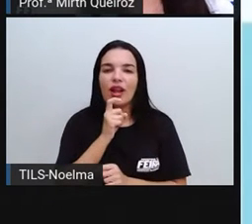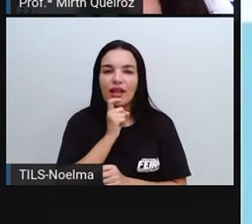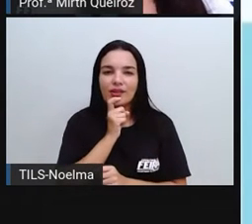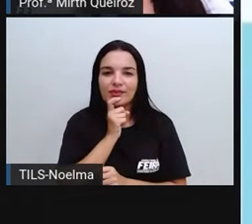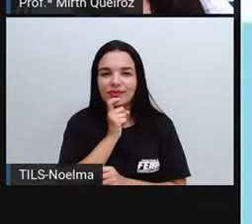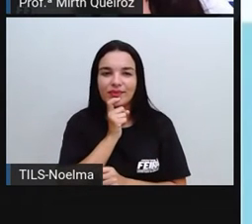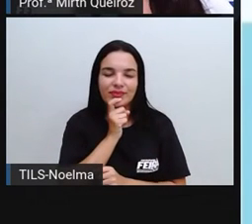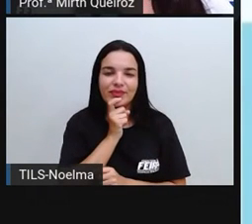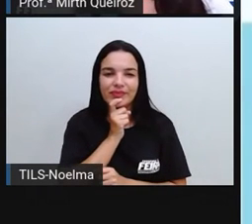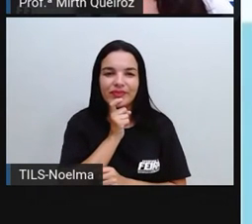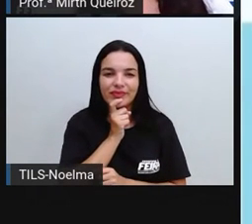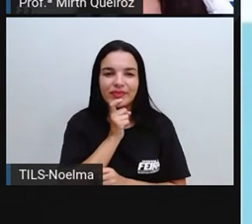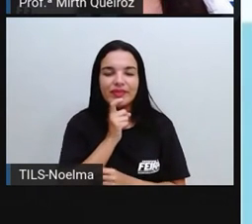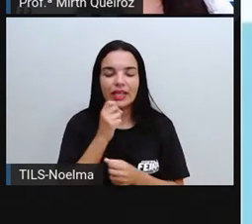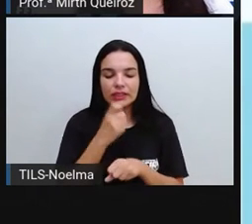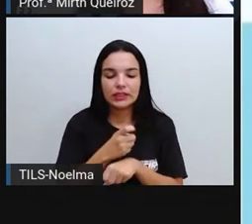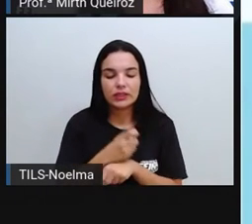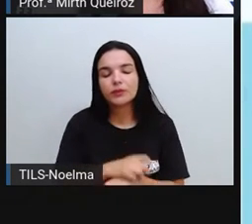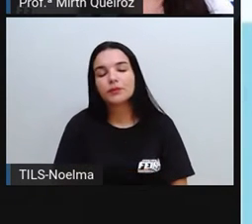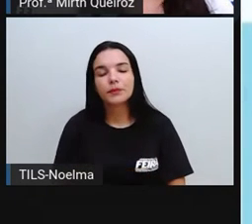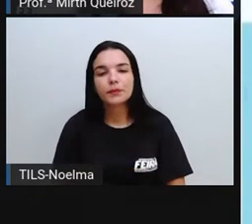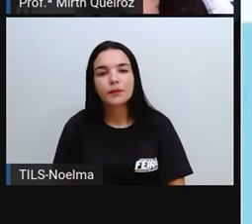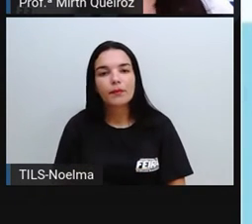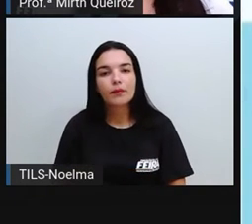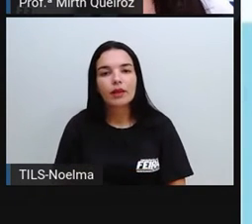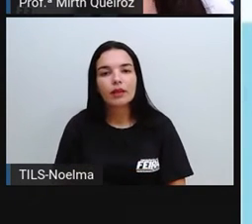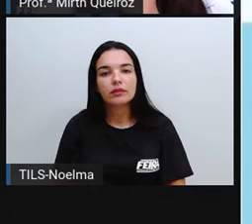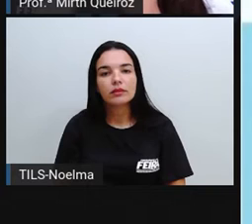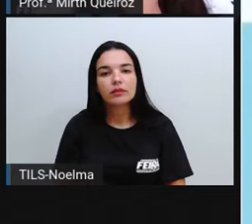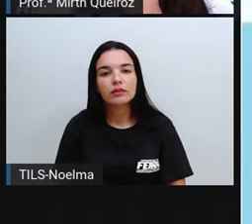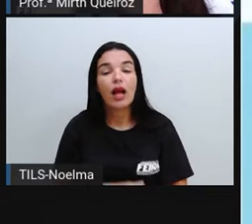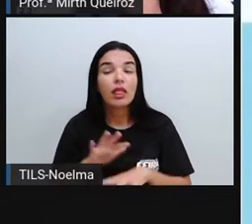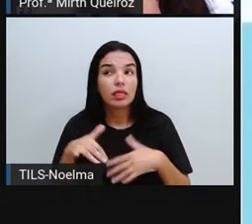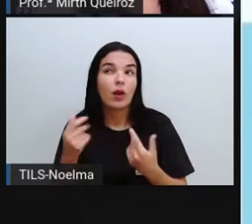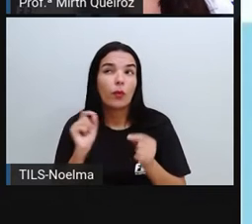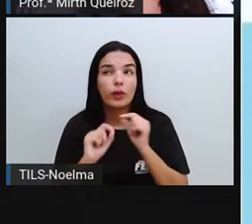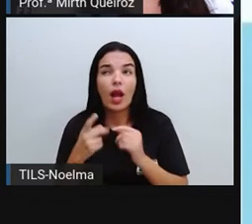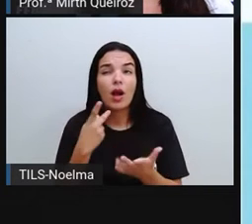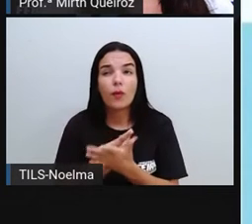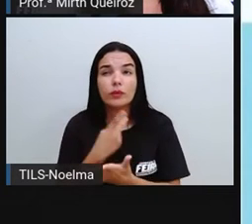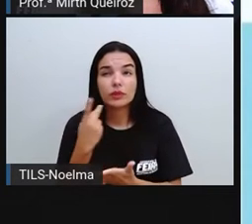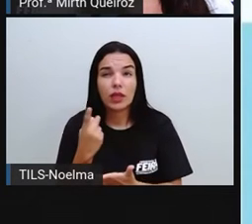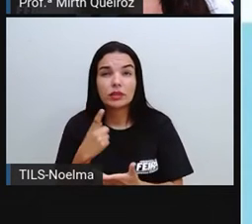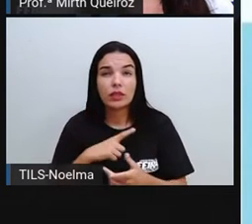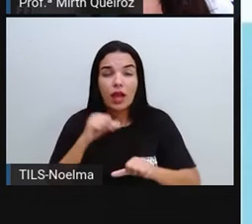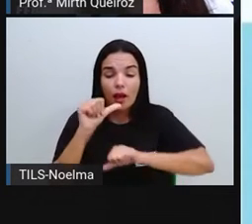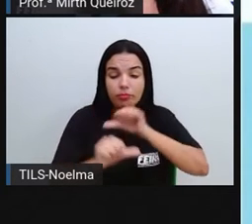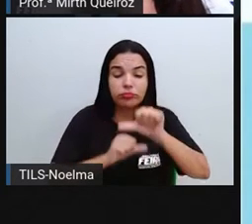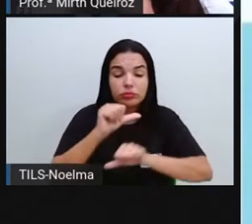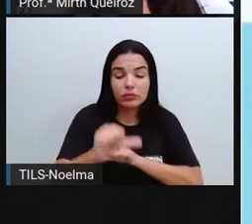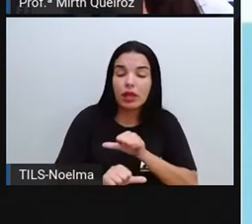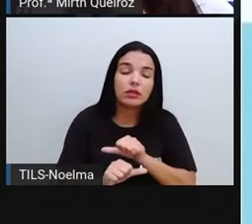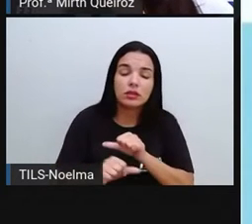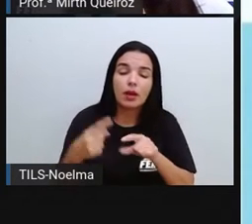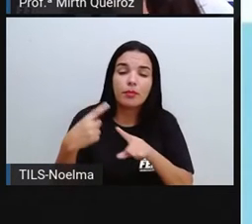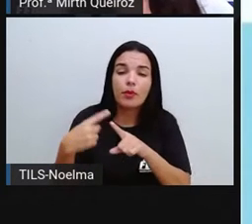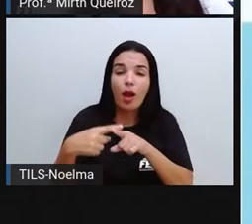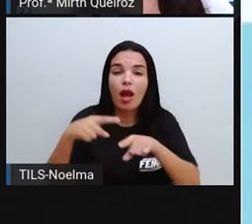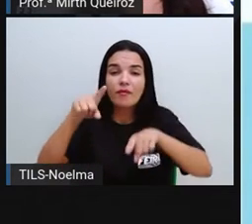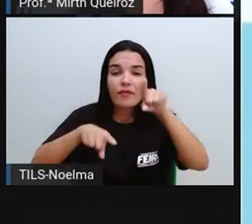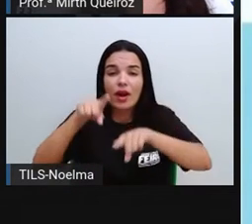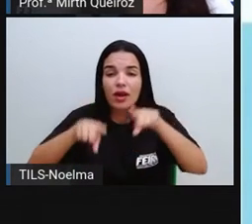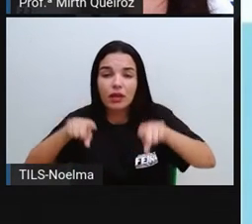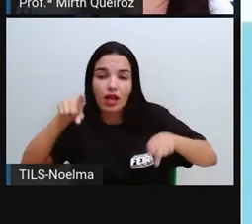que é o estado sólido. Então, essa mudança, ela vai acontecer devido à variação da